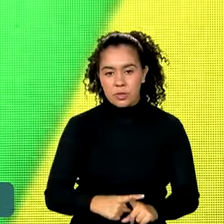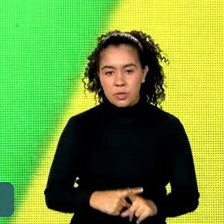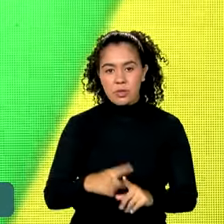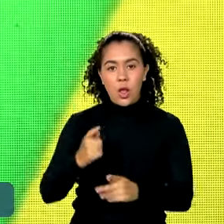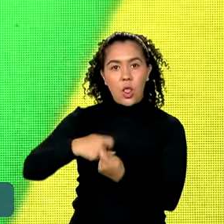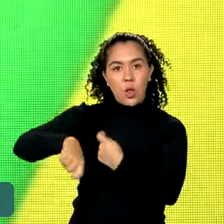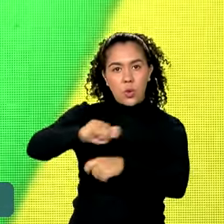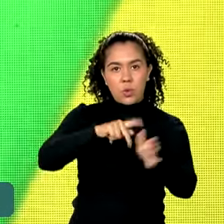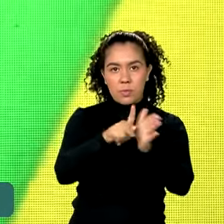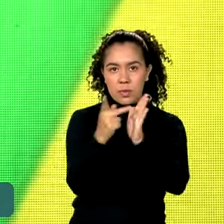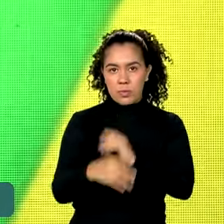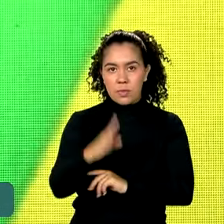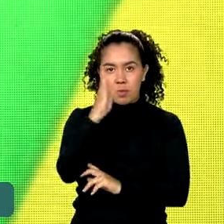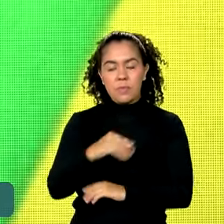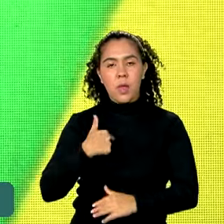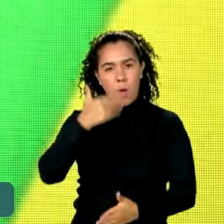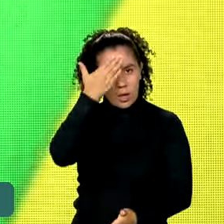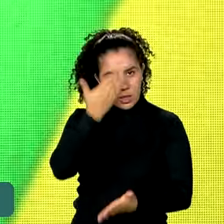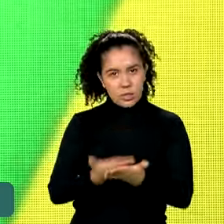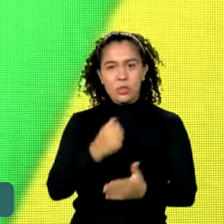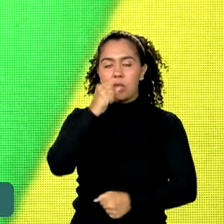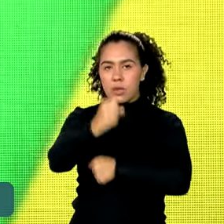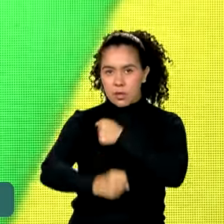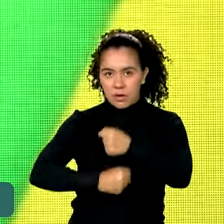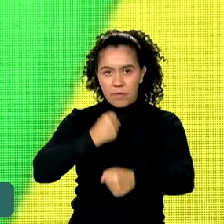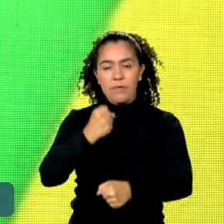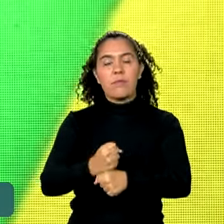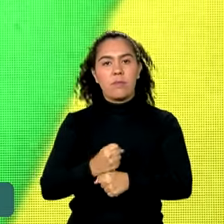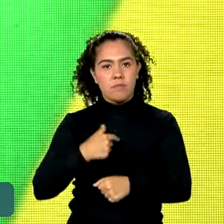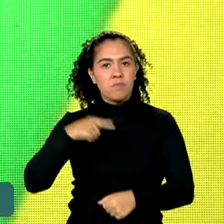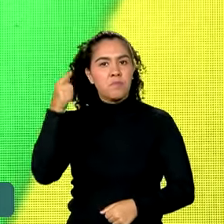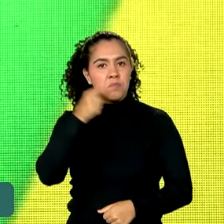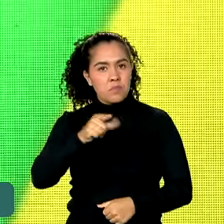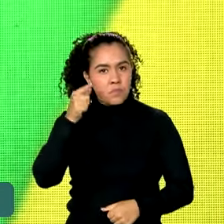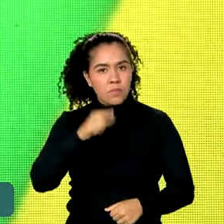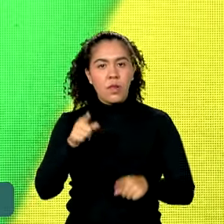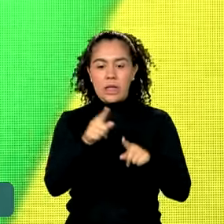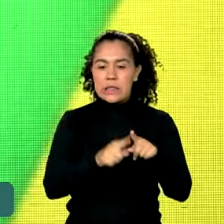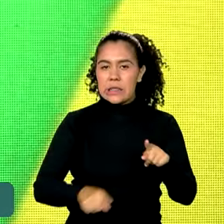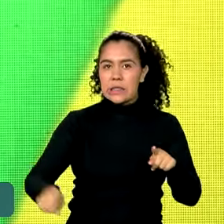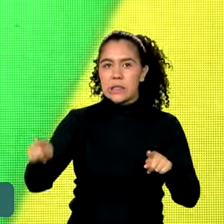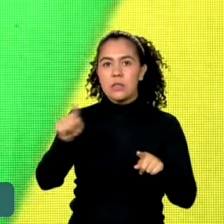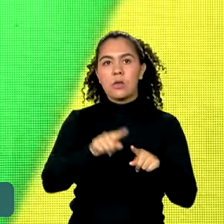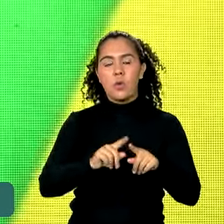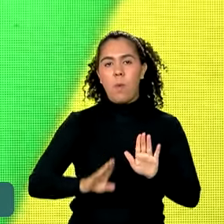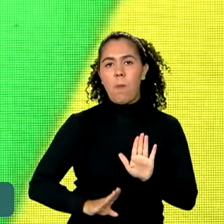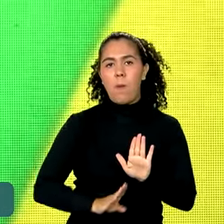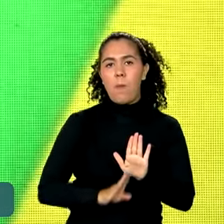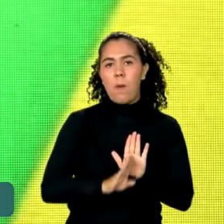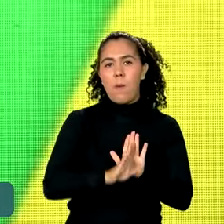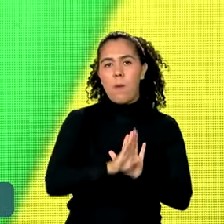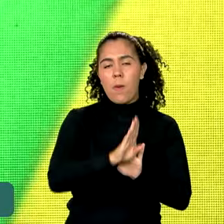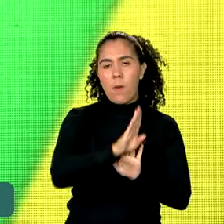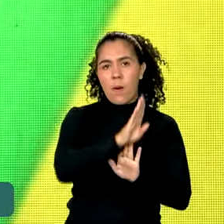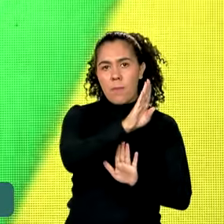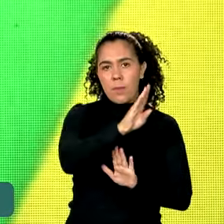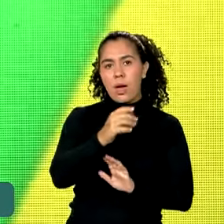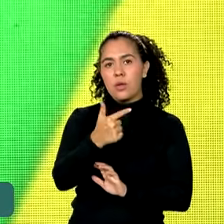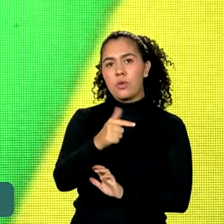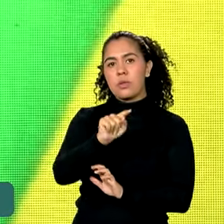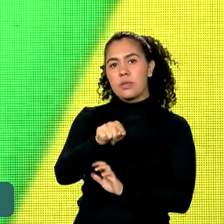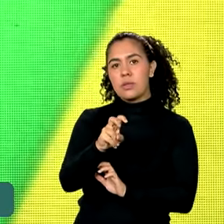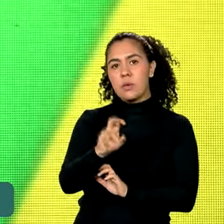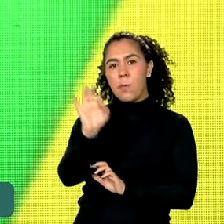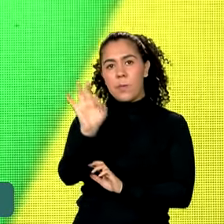de que nós podemos chegar ao próximo ano com o melhor ciclo de crescimento econômico em uma década, na média superior a 2,5%